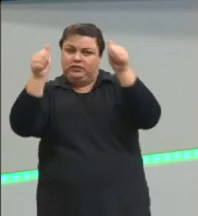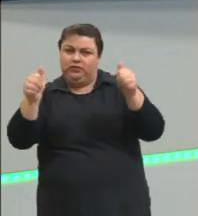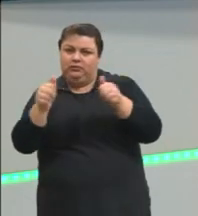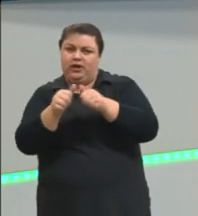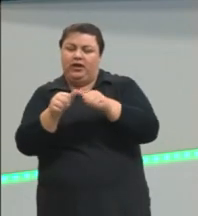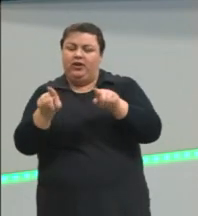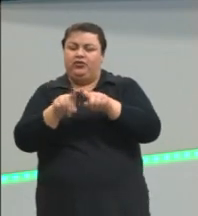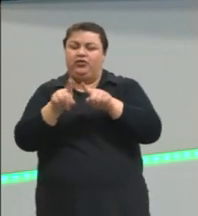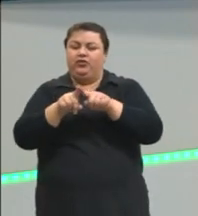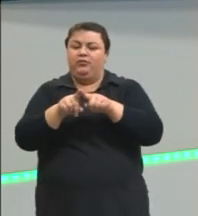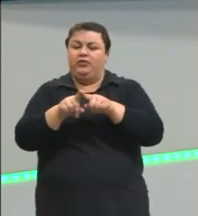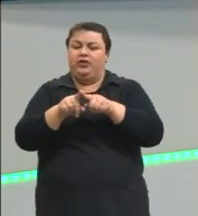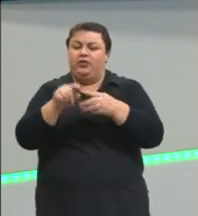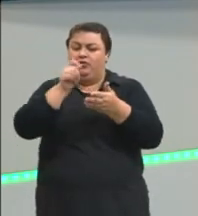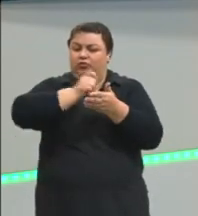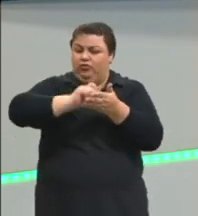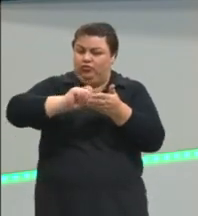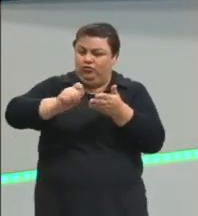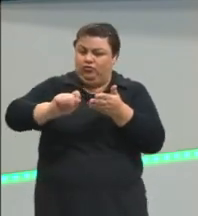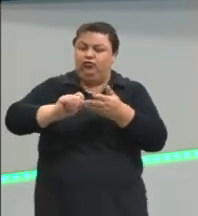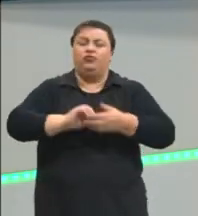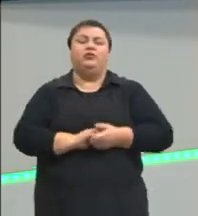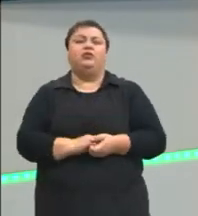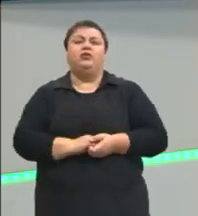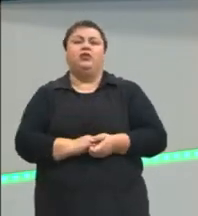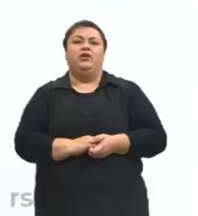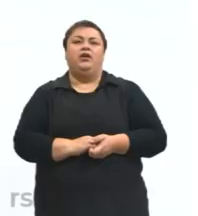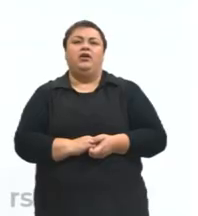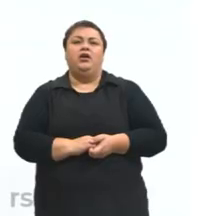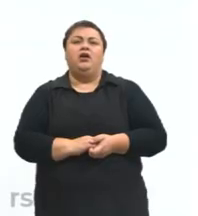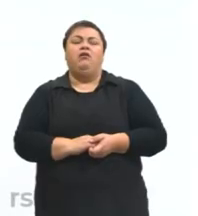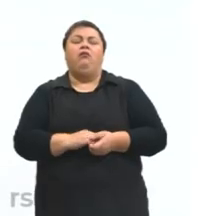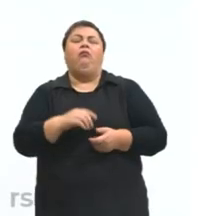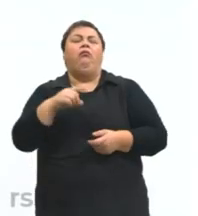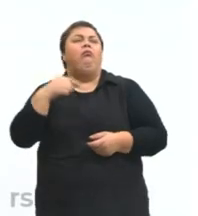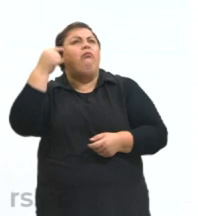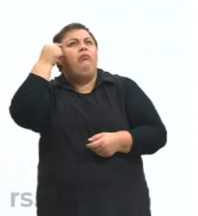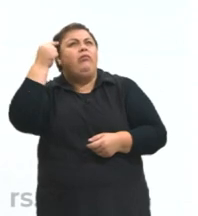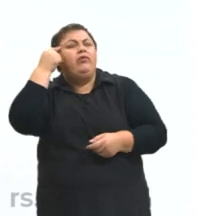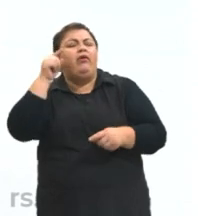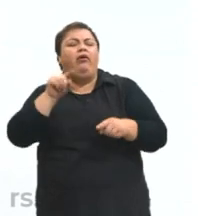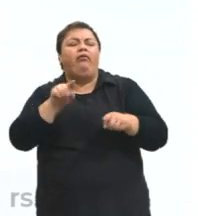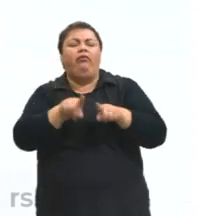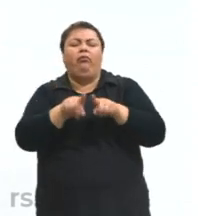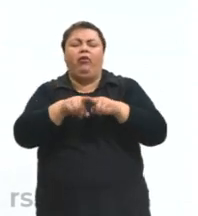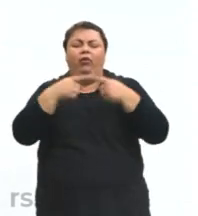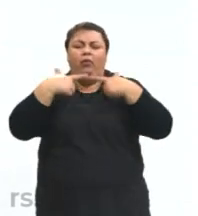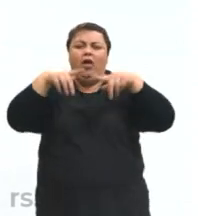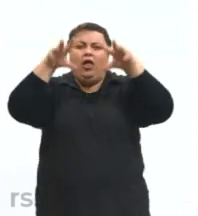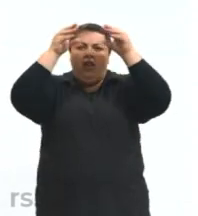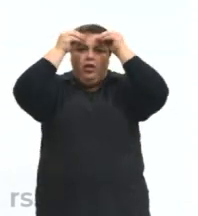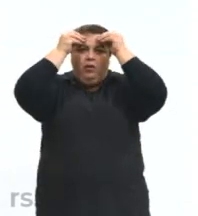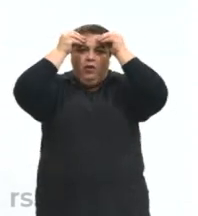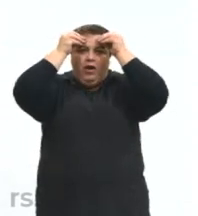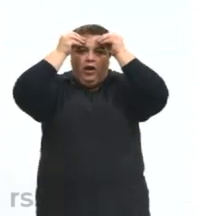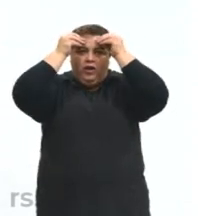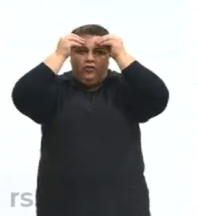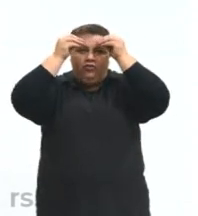da escrita. A gente pode também pensar na linguagem como uma linguagem formal.